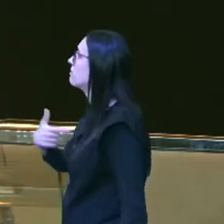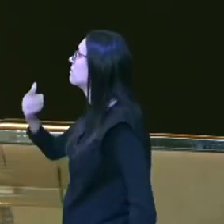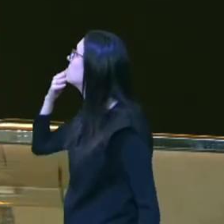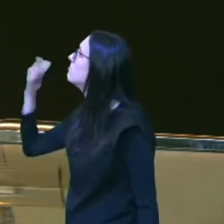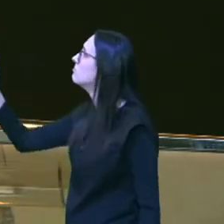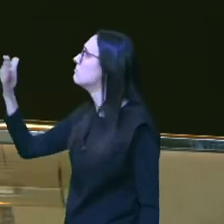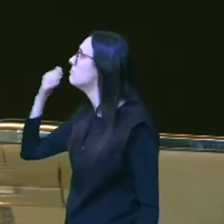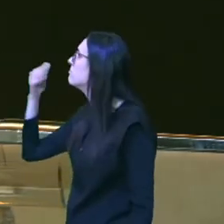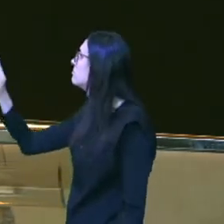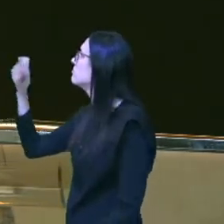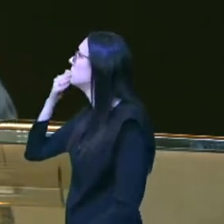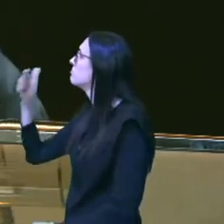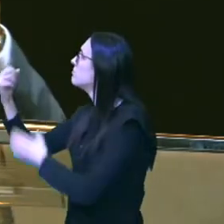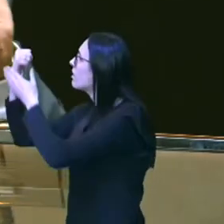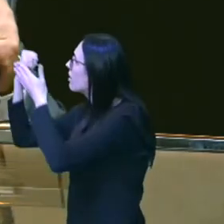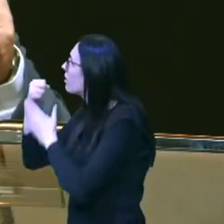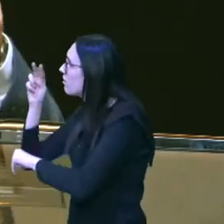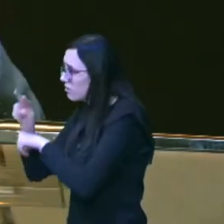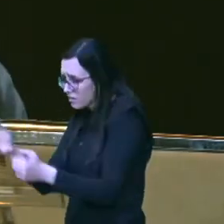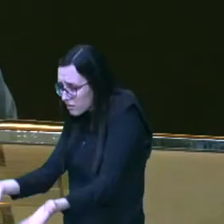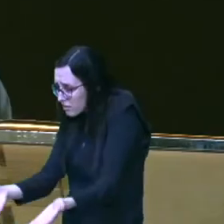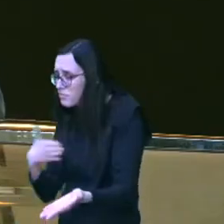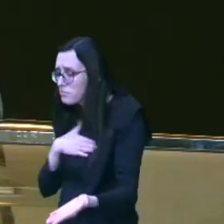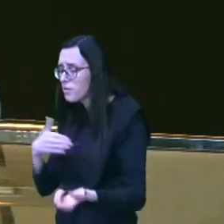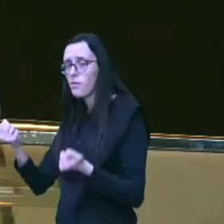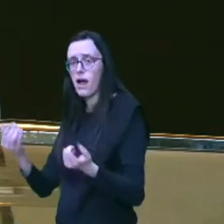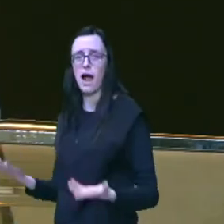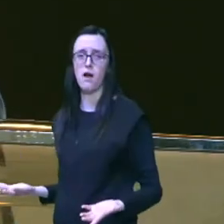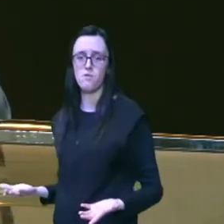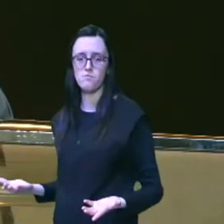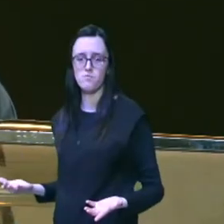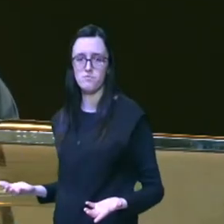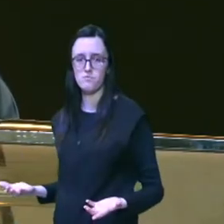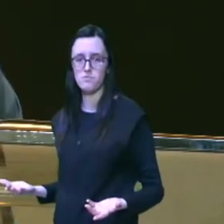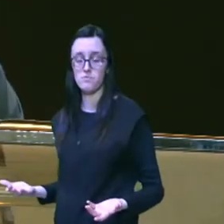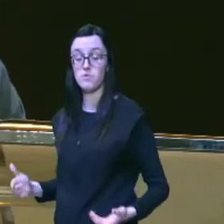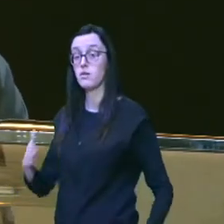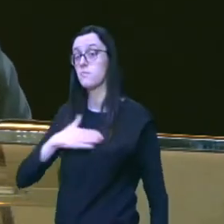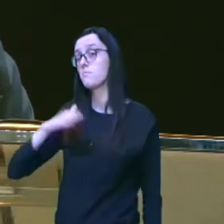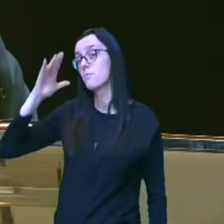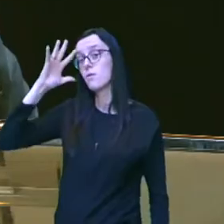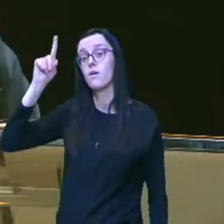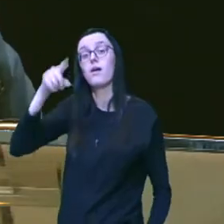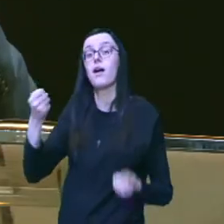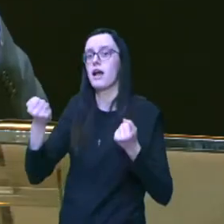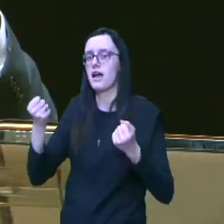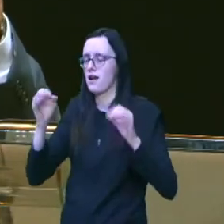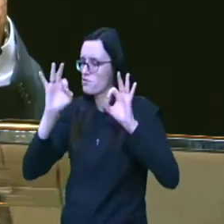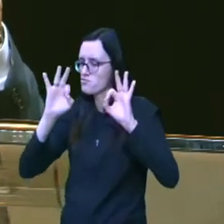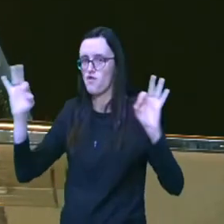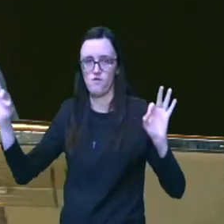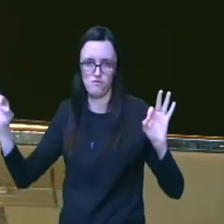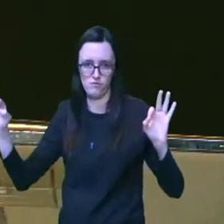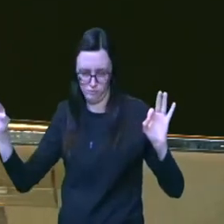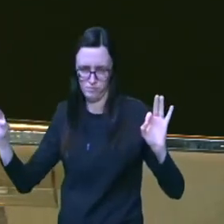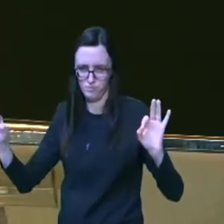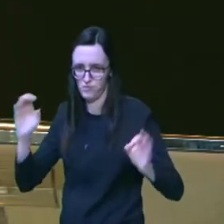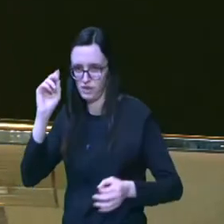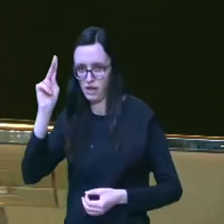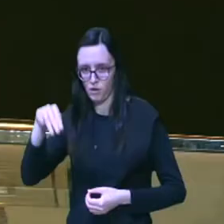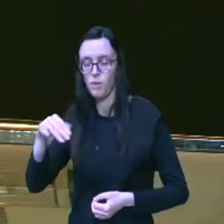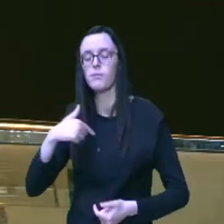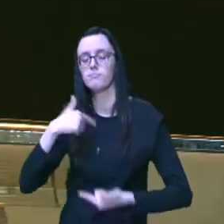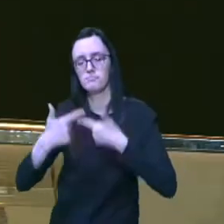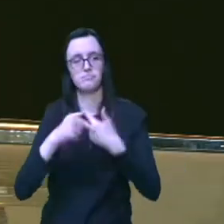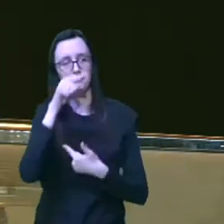tanto e o senhor não me ajuda a cuidar do meu carro e o meu sonho era ter um carro zero e eu trabalhava numa